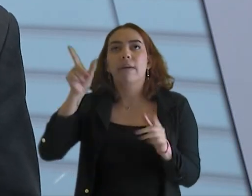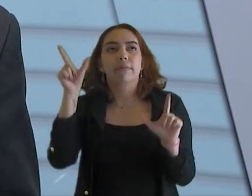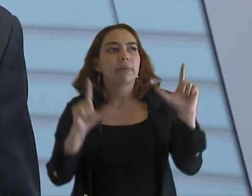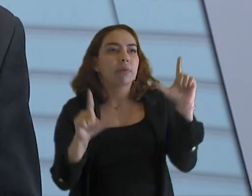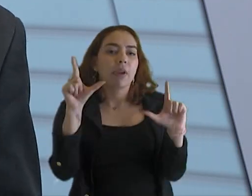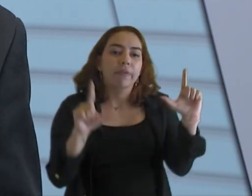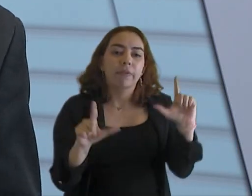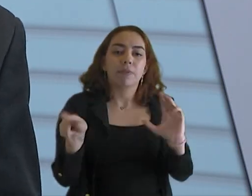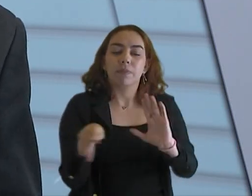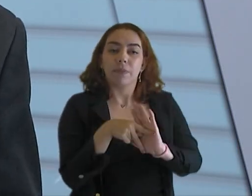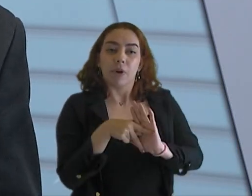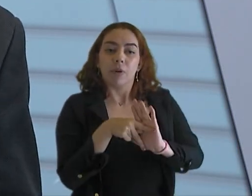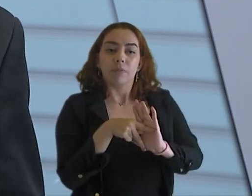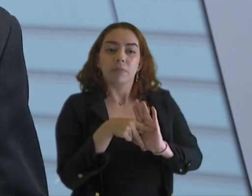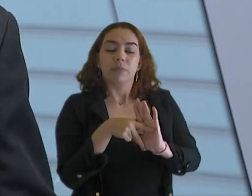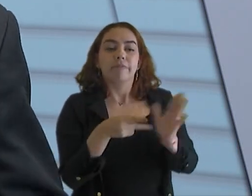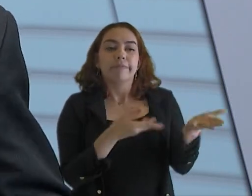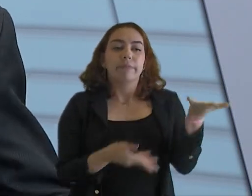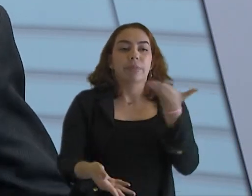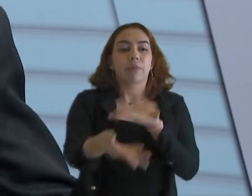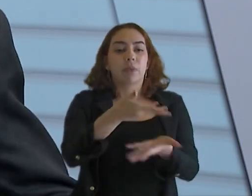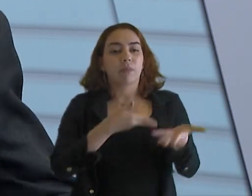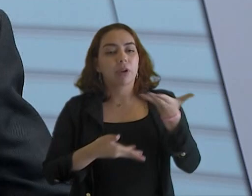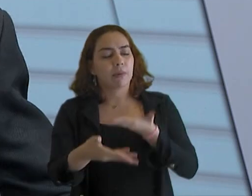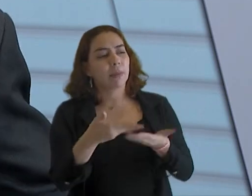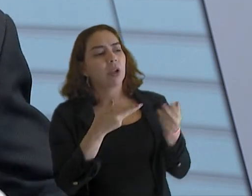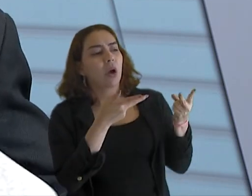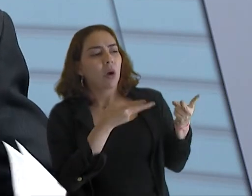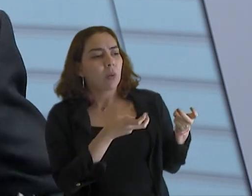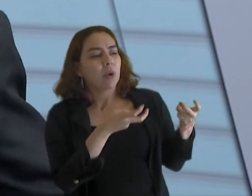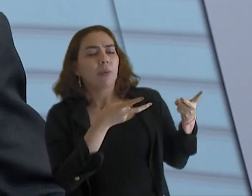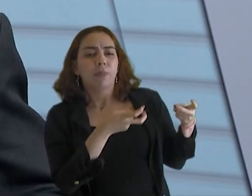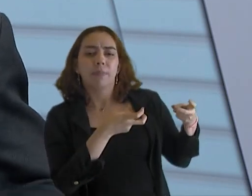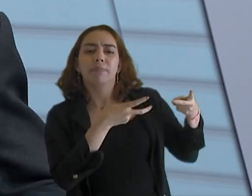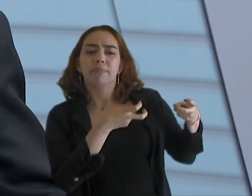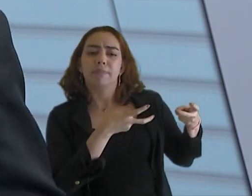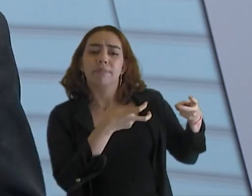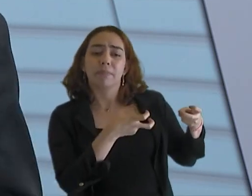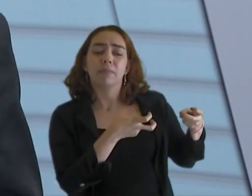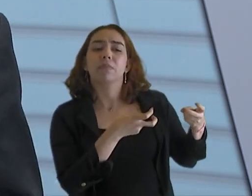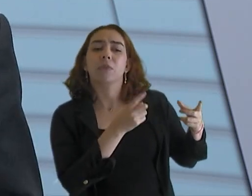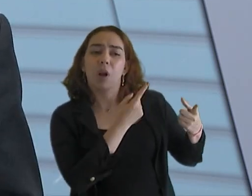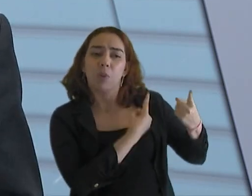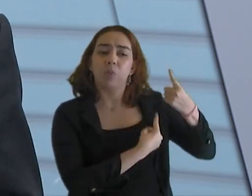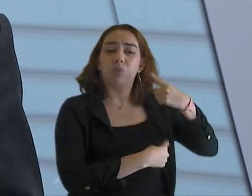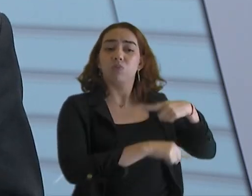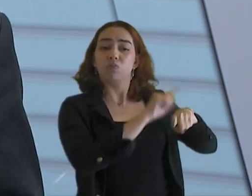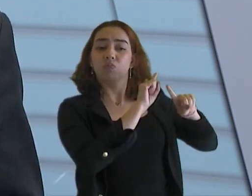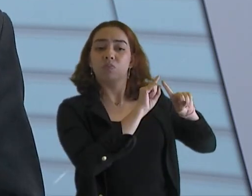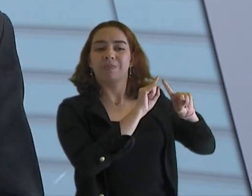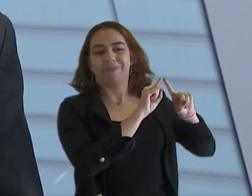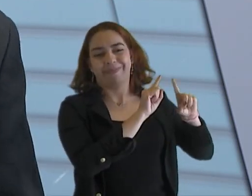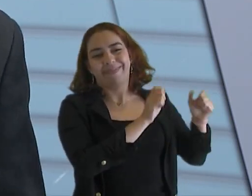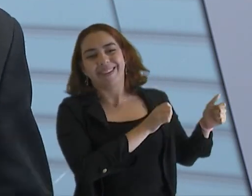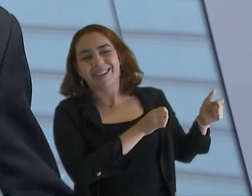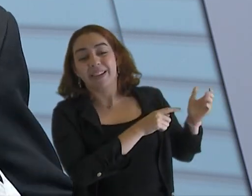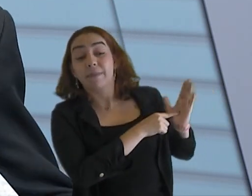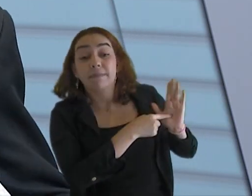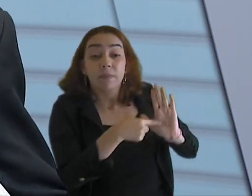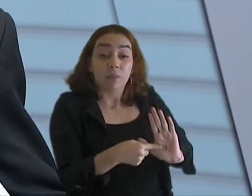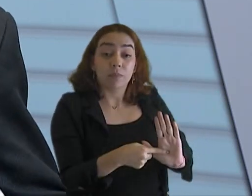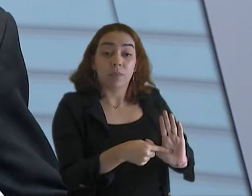E eu notei que o tribunal, ele buscou aprimorar seus mecanismos de prestação de contas e facilitar.